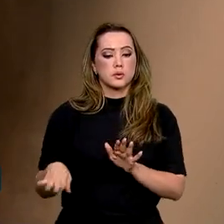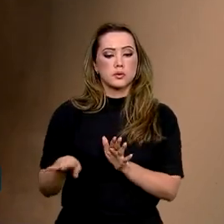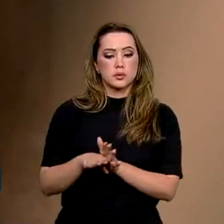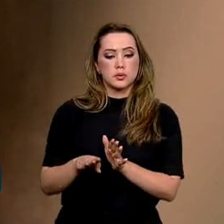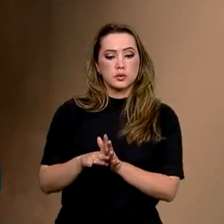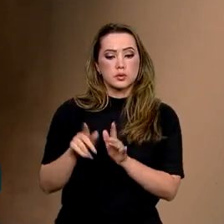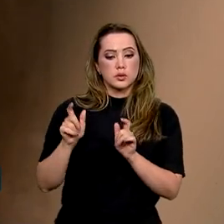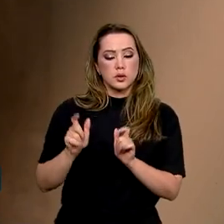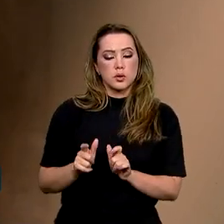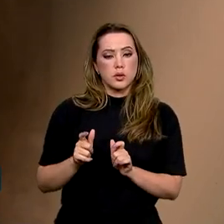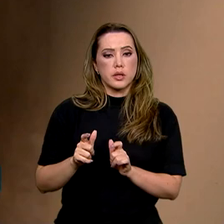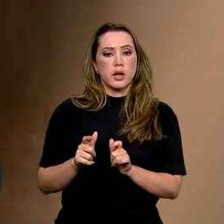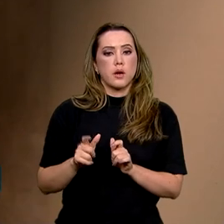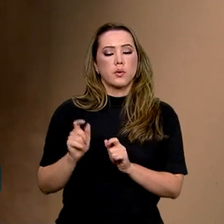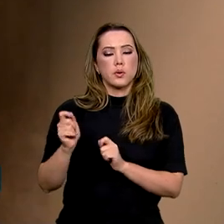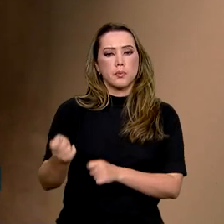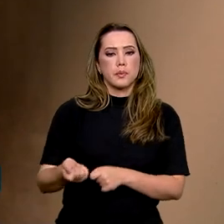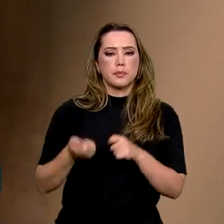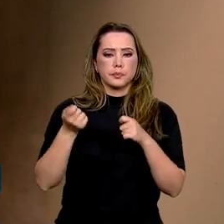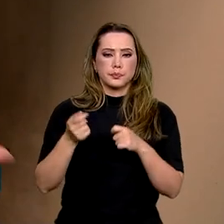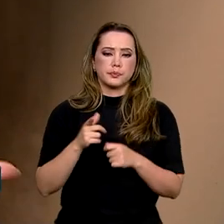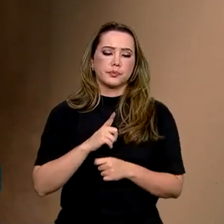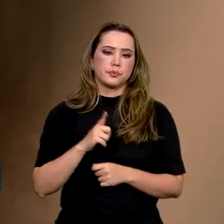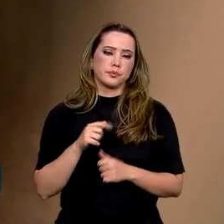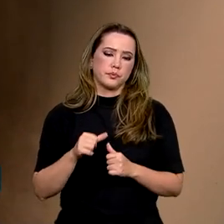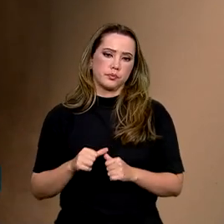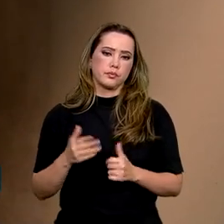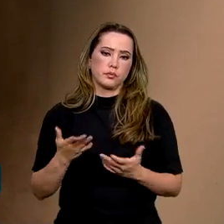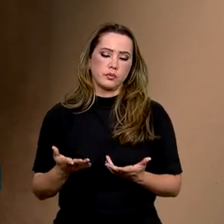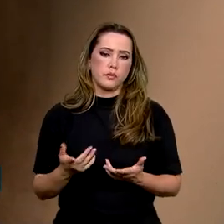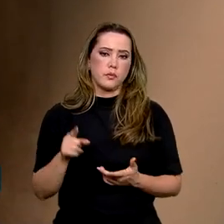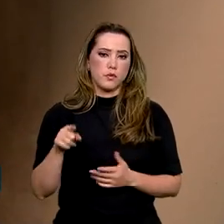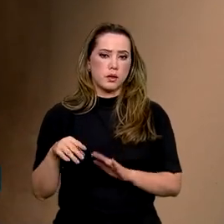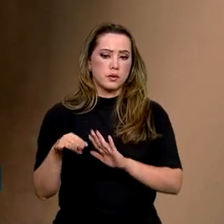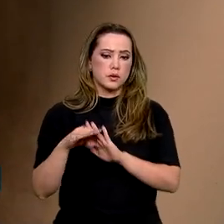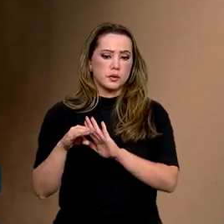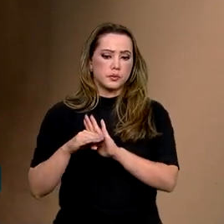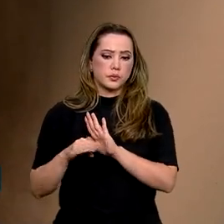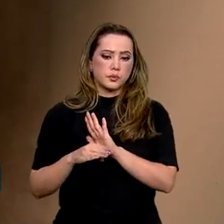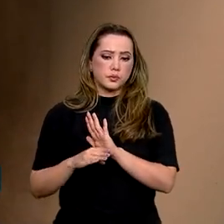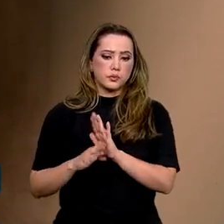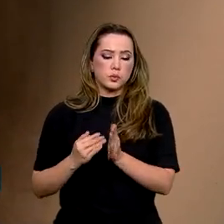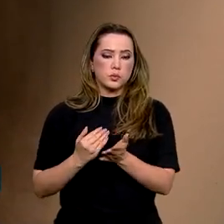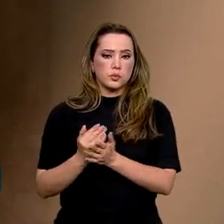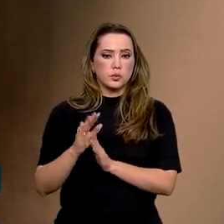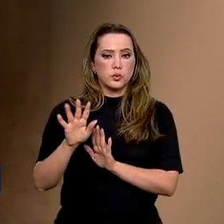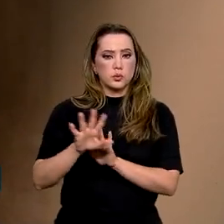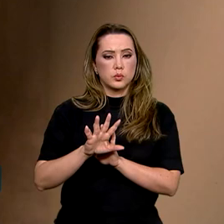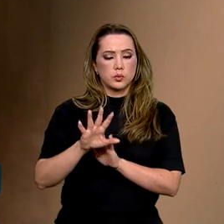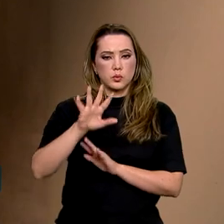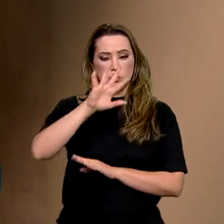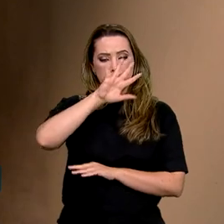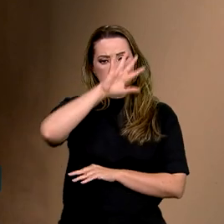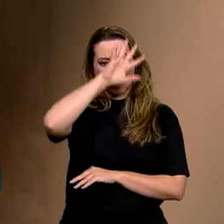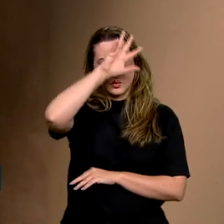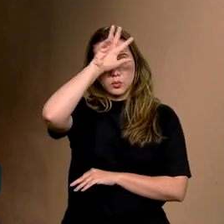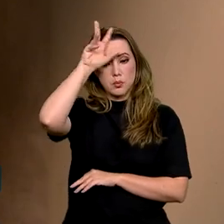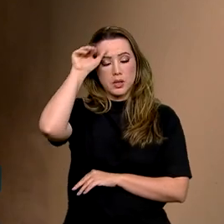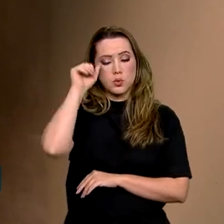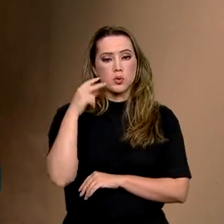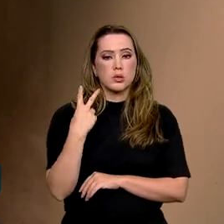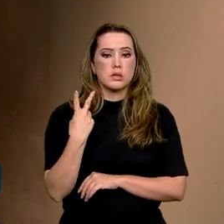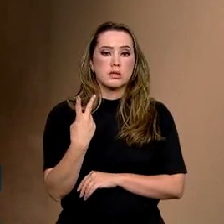aonde o pescador está. Então, esse programa a gente lançou no Amazonas. Nós estivemos em dois